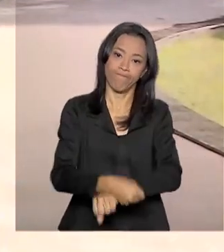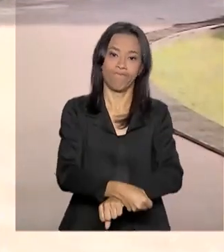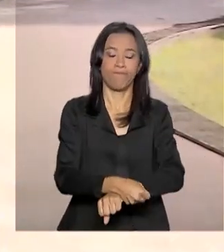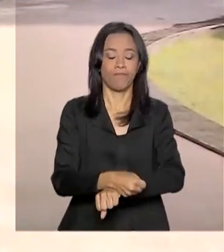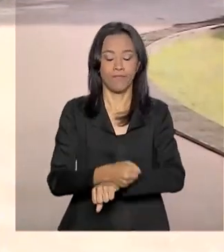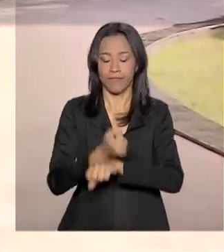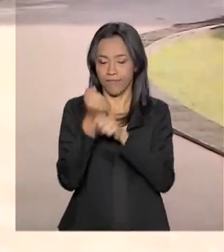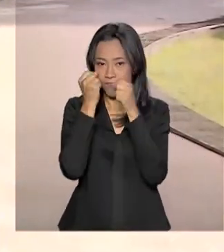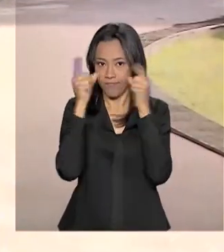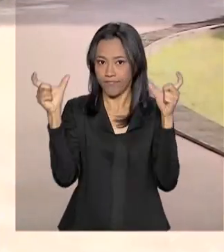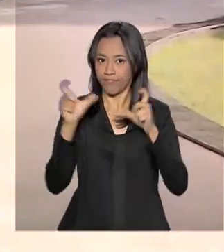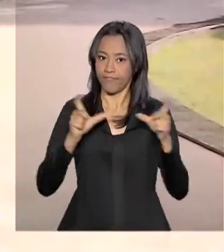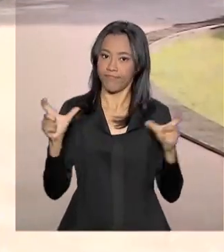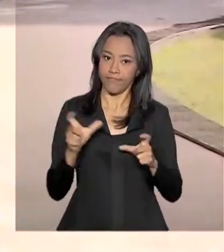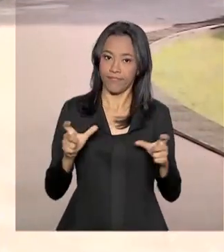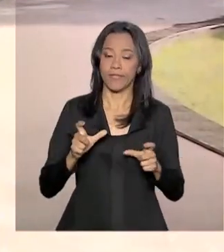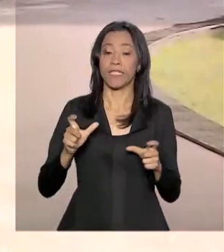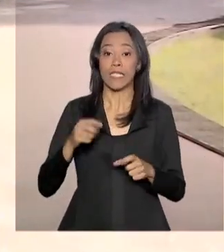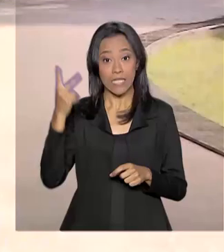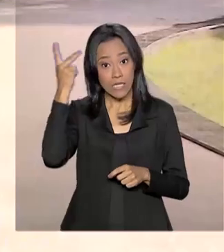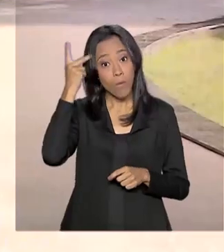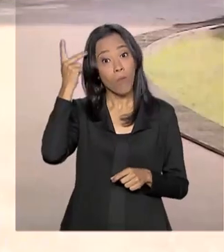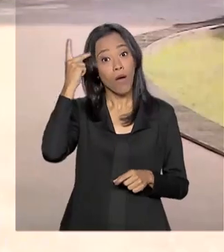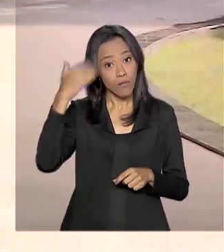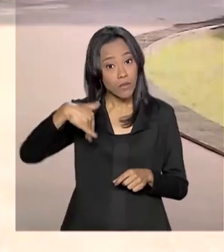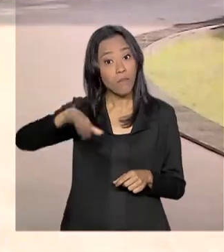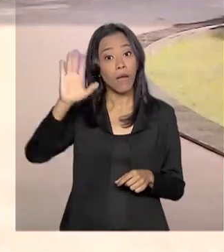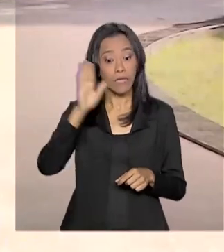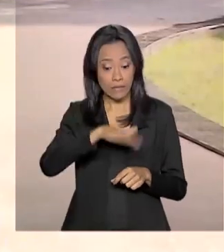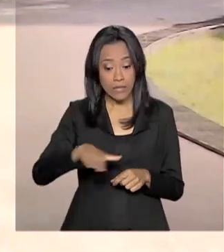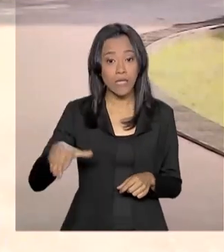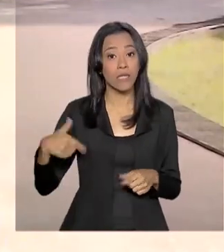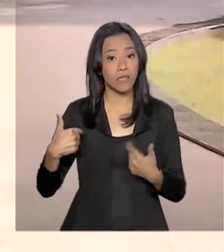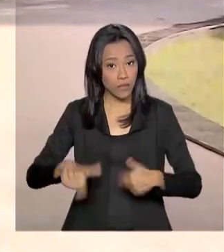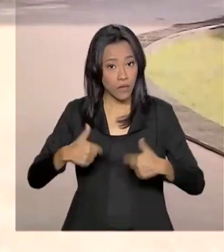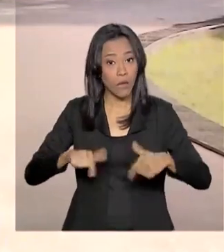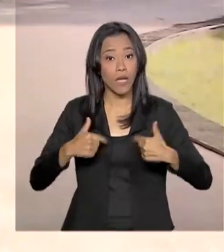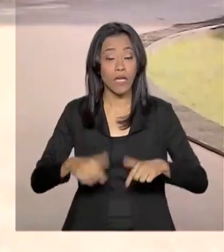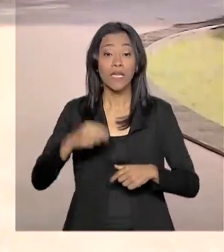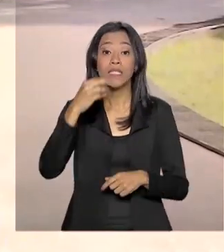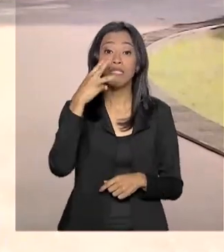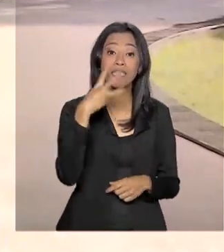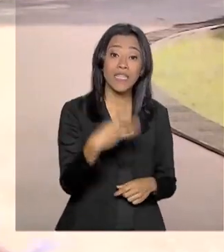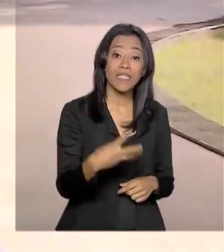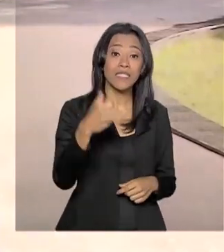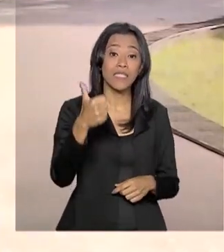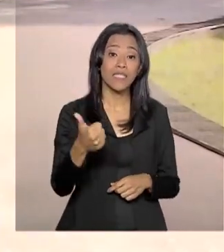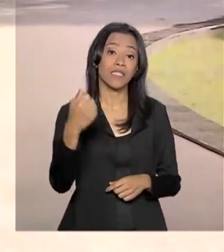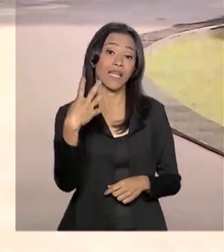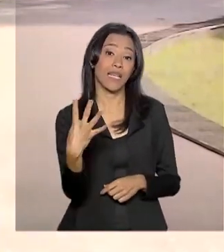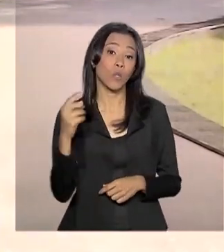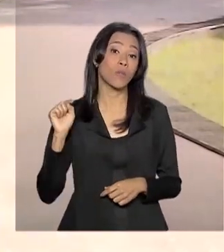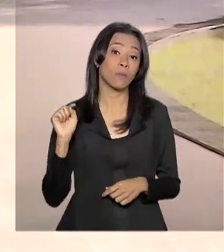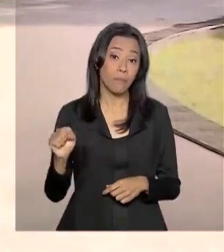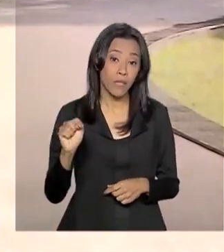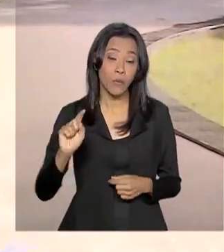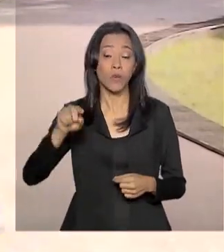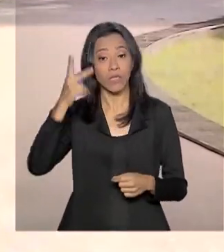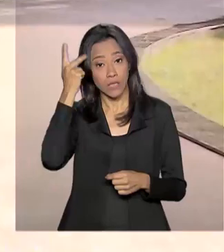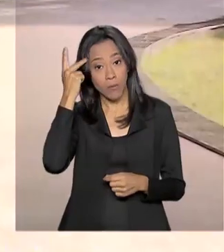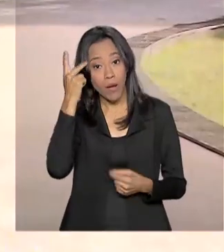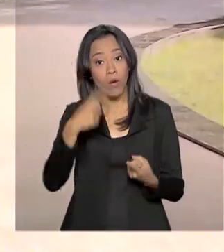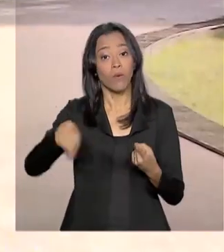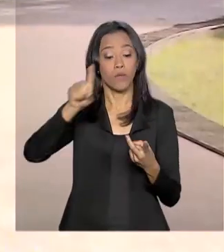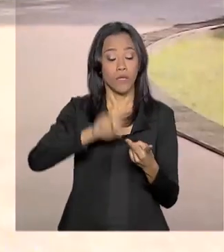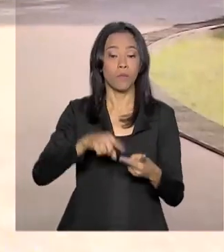absolutos, São Paulo tem mais crianças trabalhando. São 314 mil. Depois do estado de São Paulo,